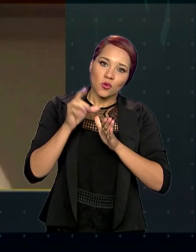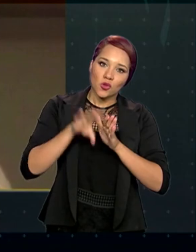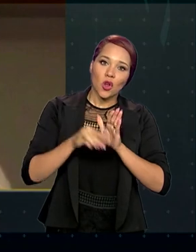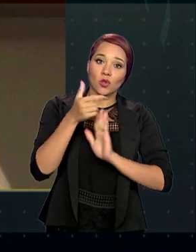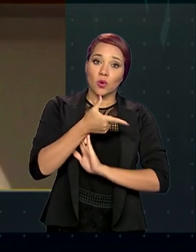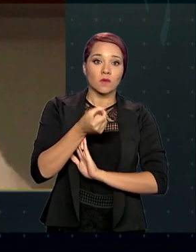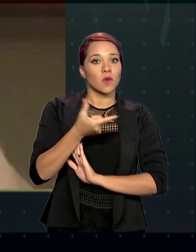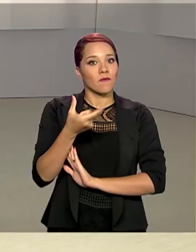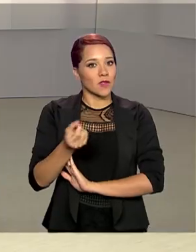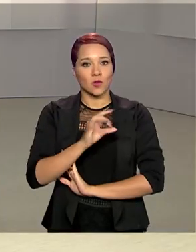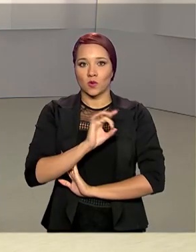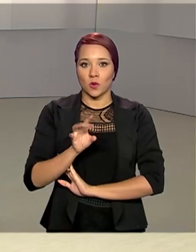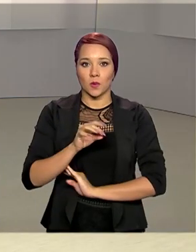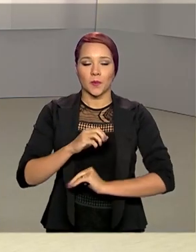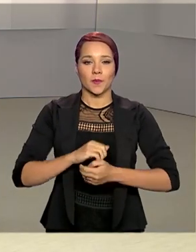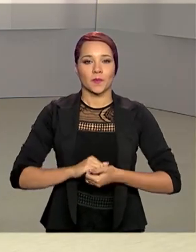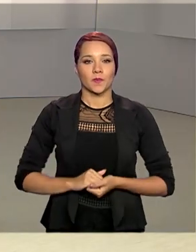2020.